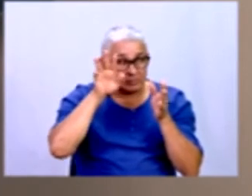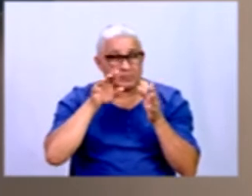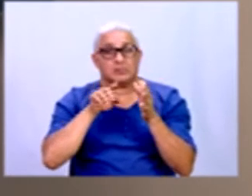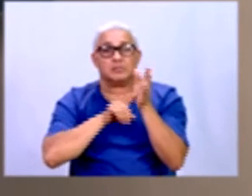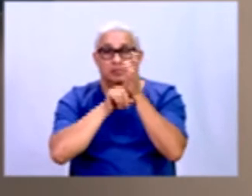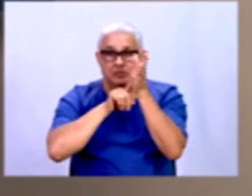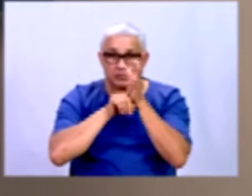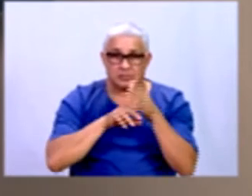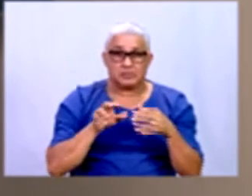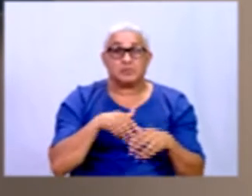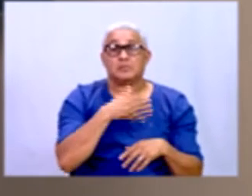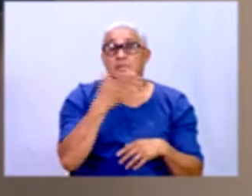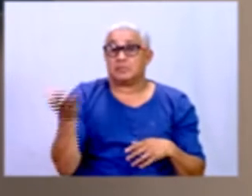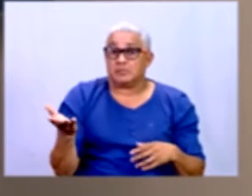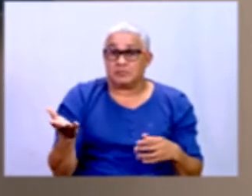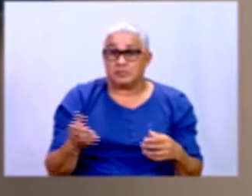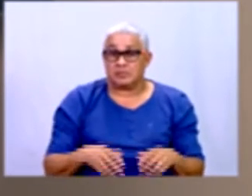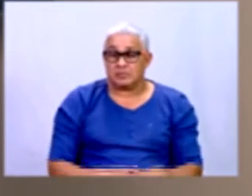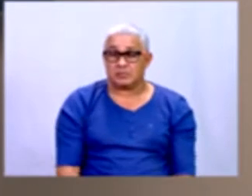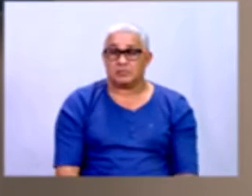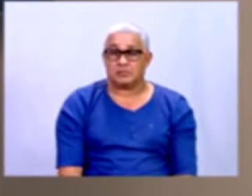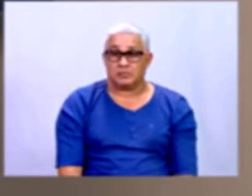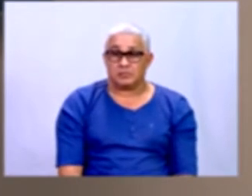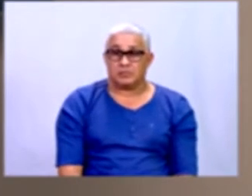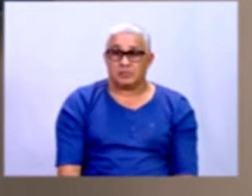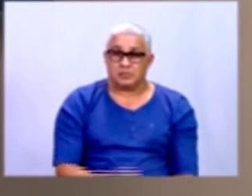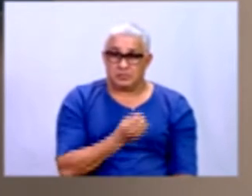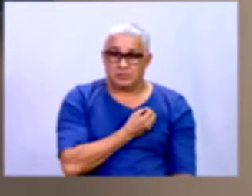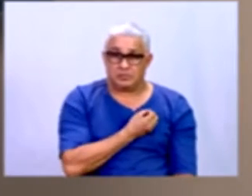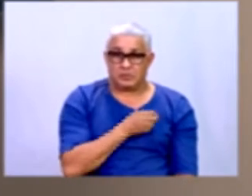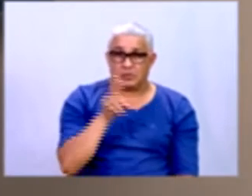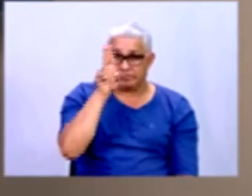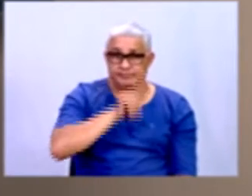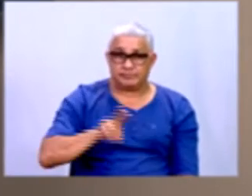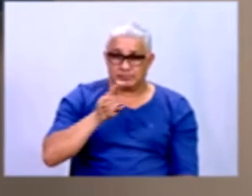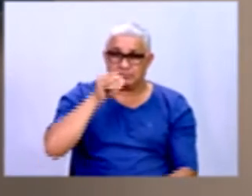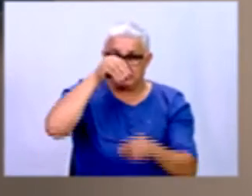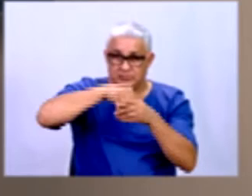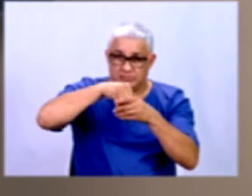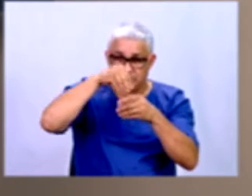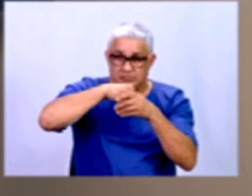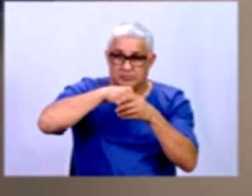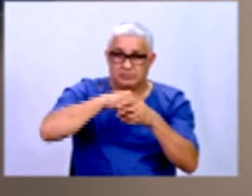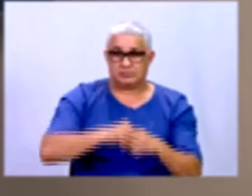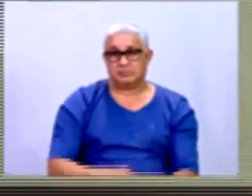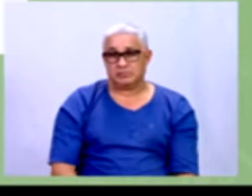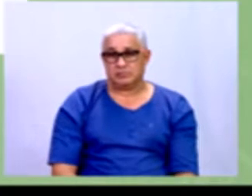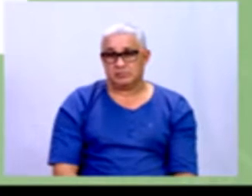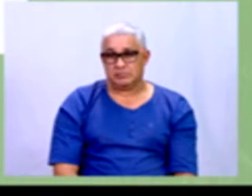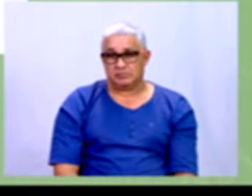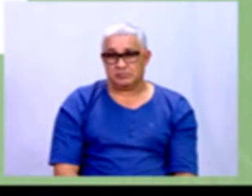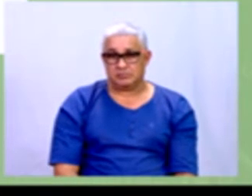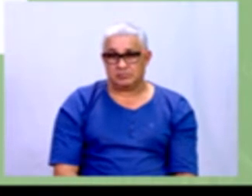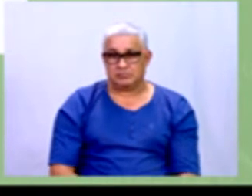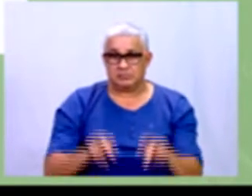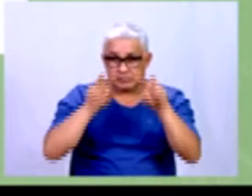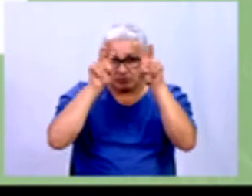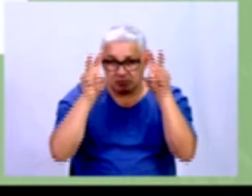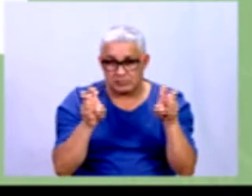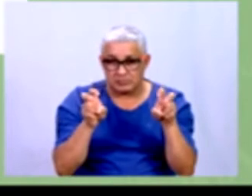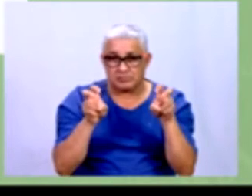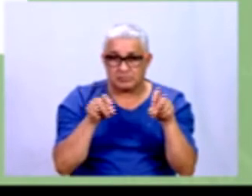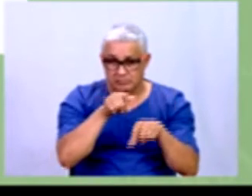qual é o número a ser utilizado dentro desse assunto que